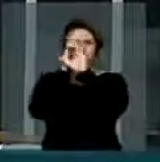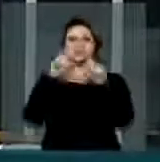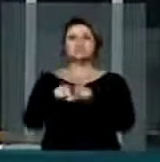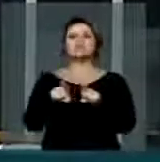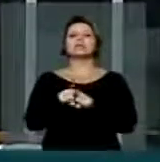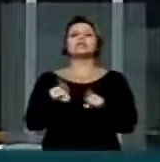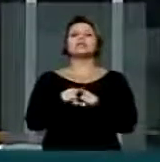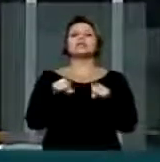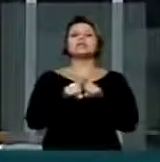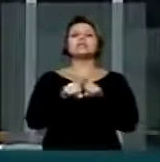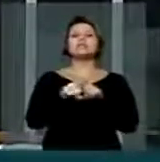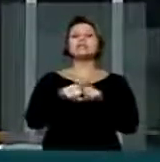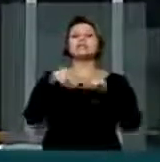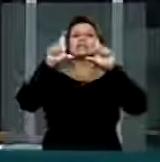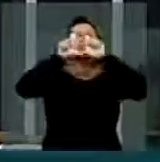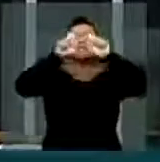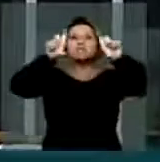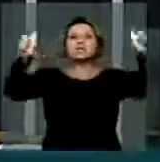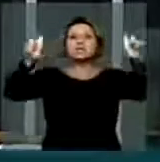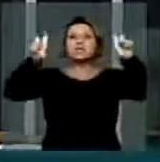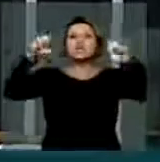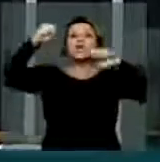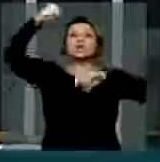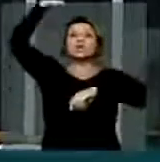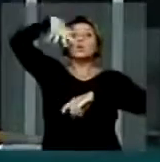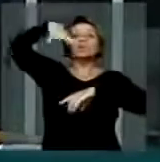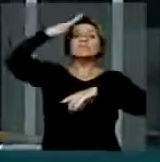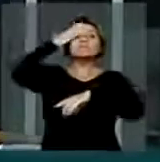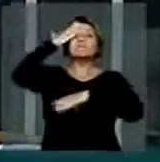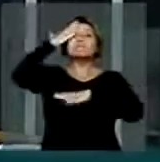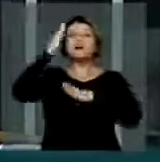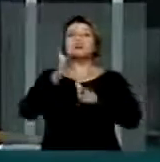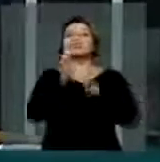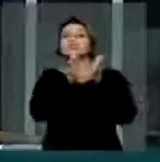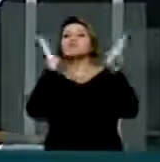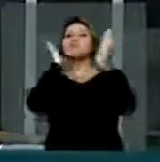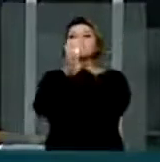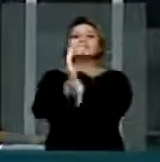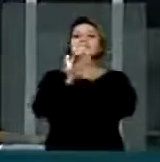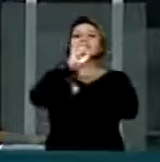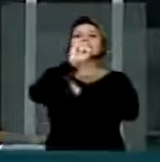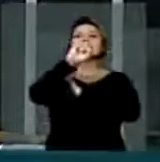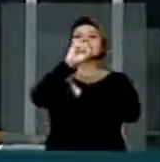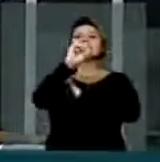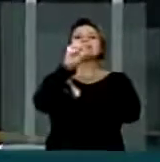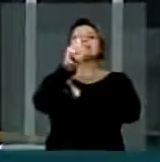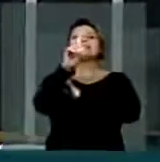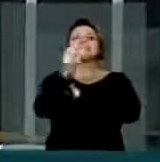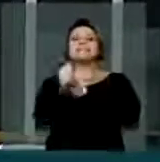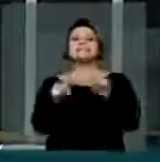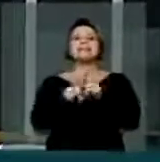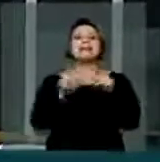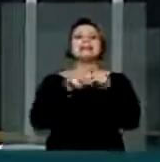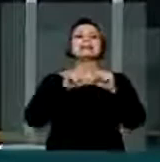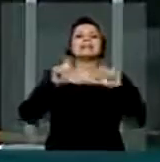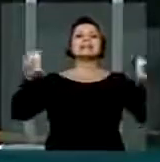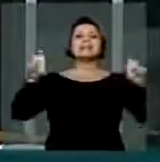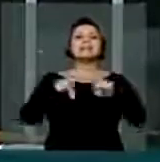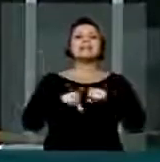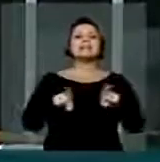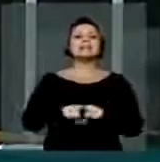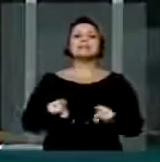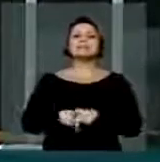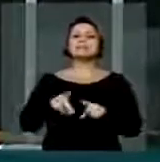com sinalização visual adequada através de monitores indicativos em locais visíveis, um monitor a cada